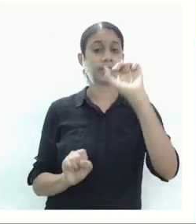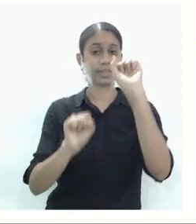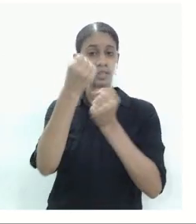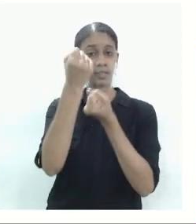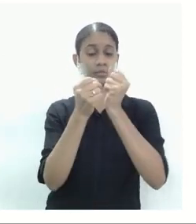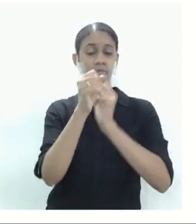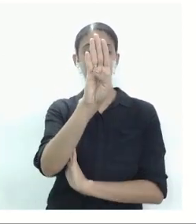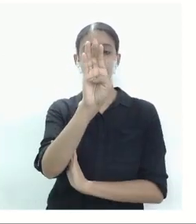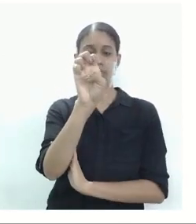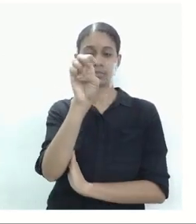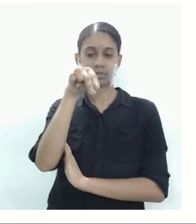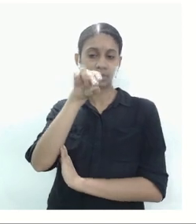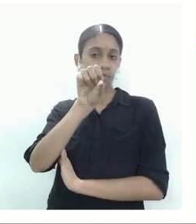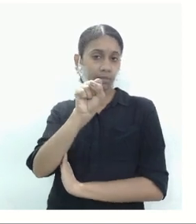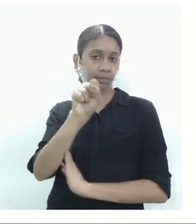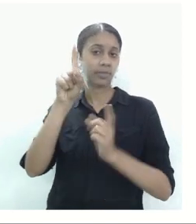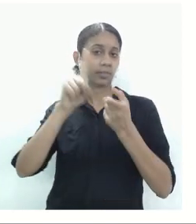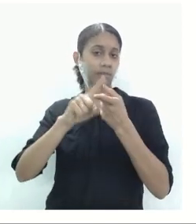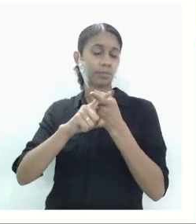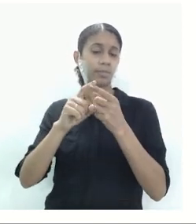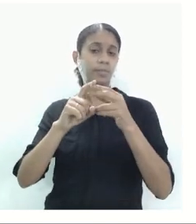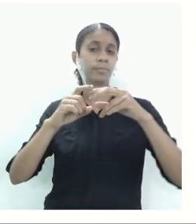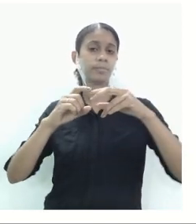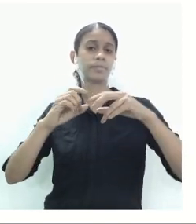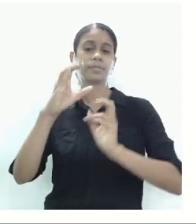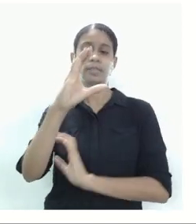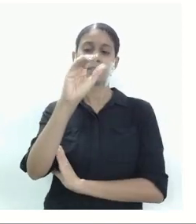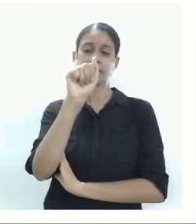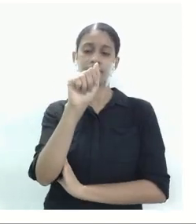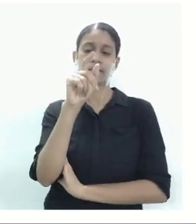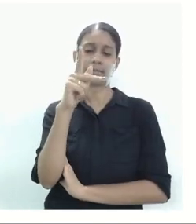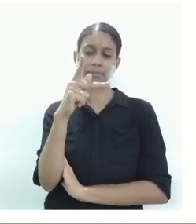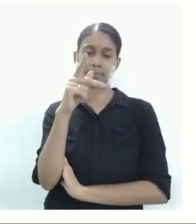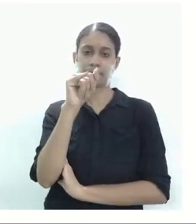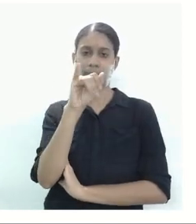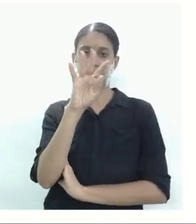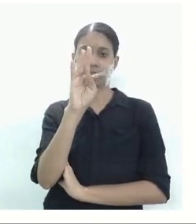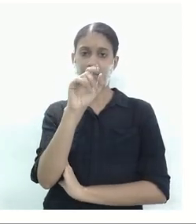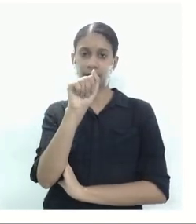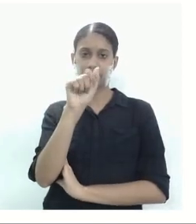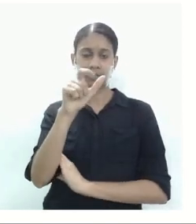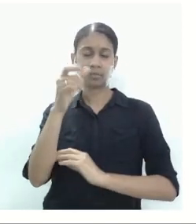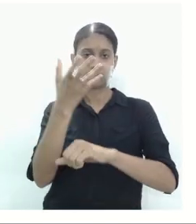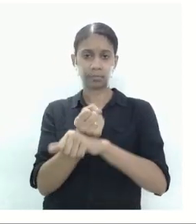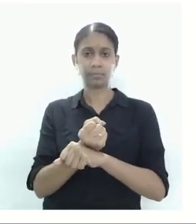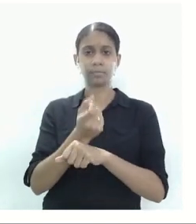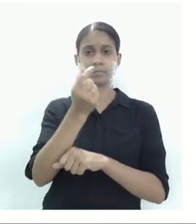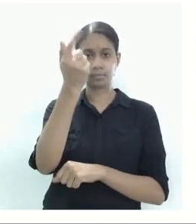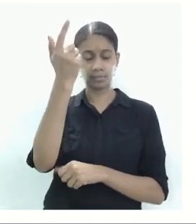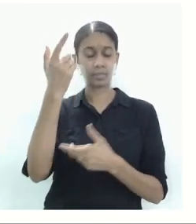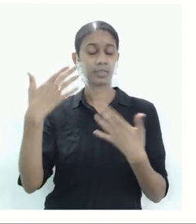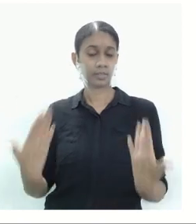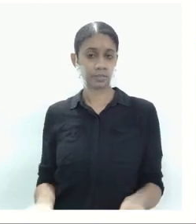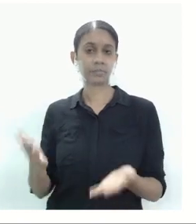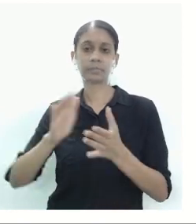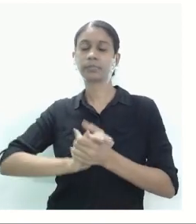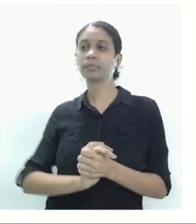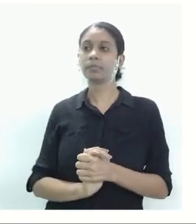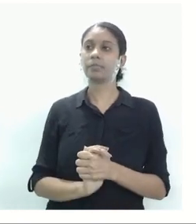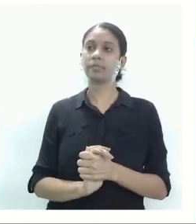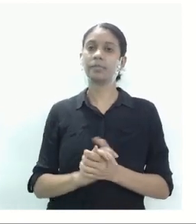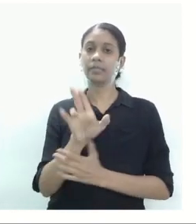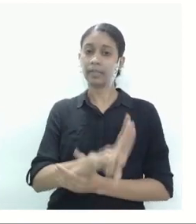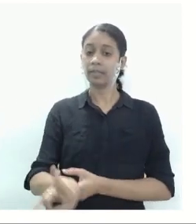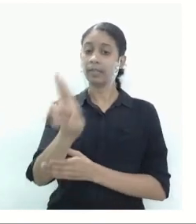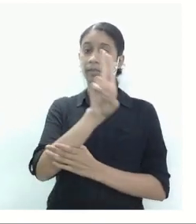são as indústrias que vão pegar essa matéria-prima da indústria de base e vão produzir equipamentos que servirão para